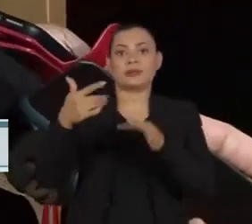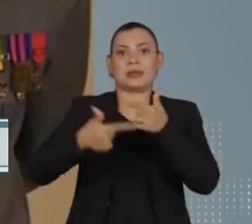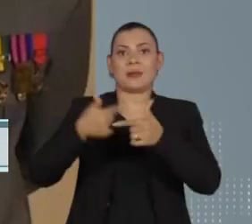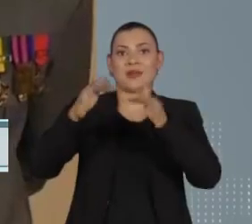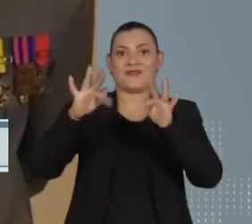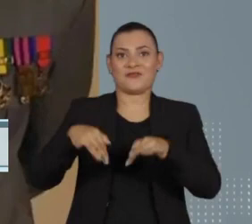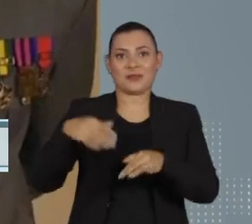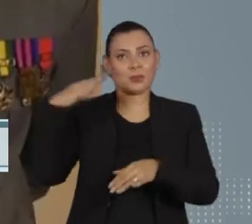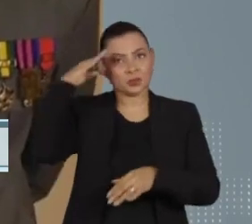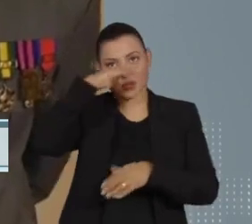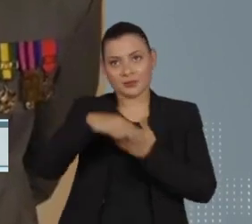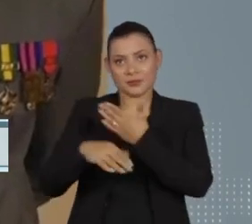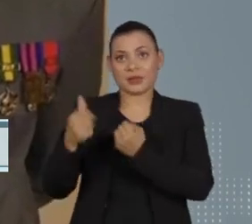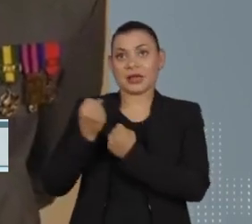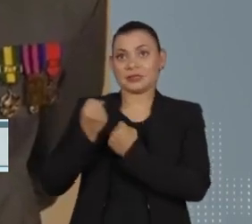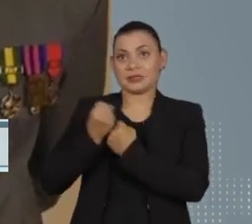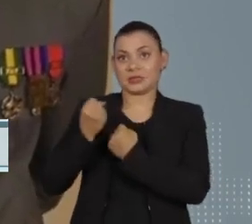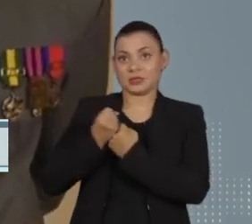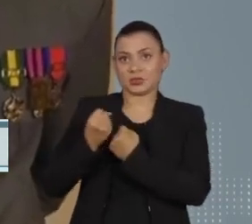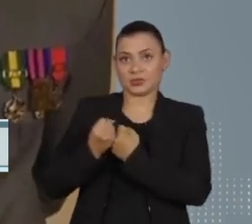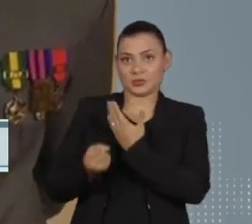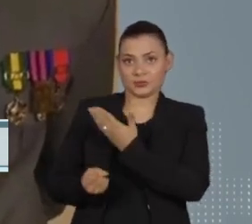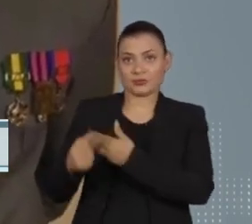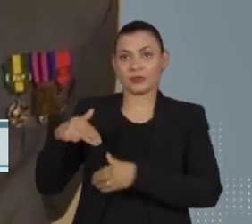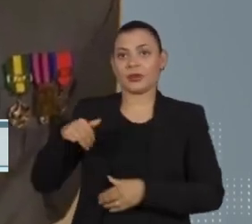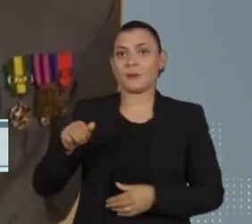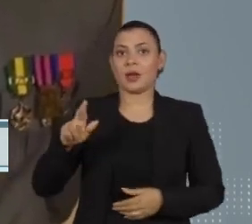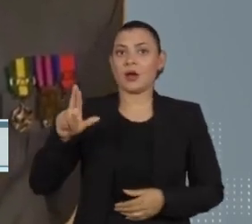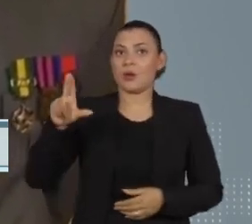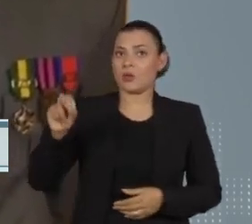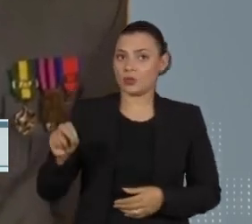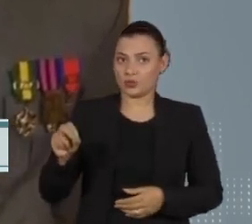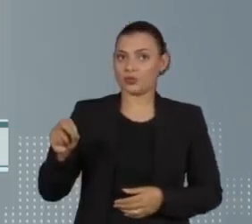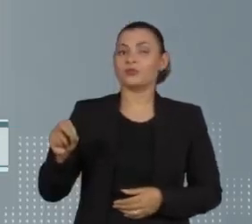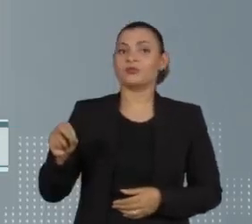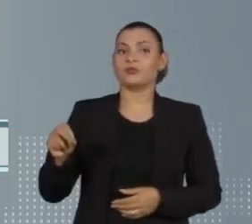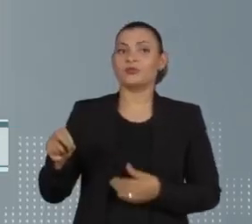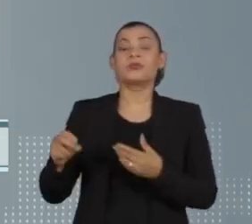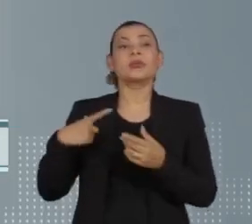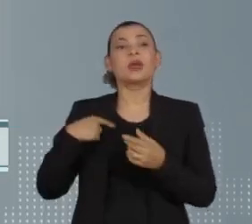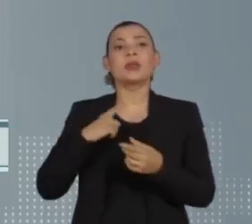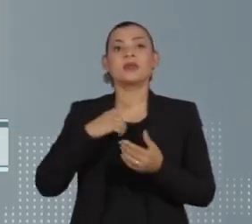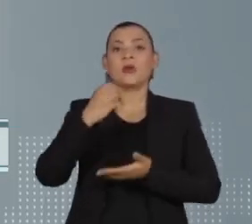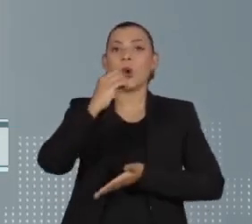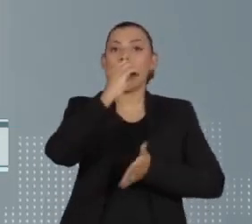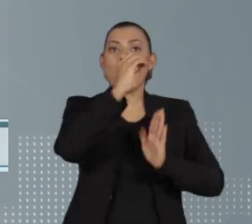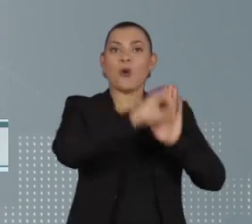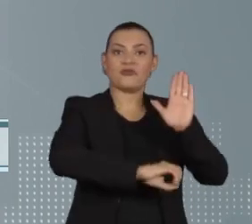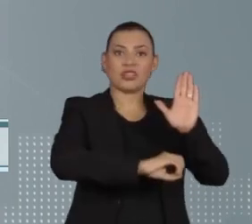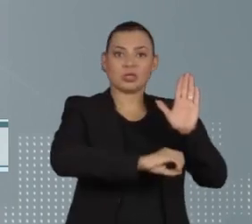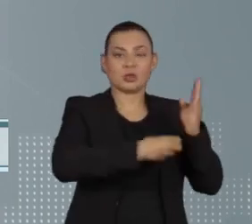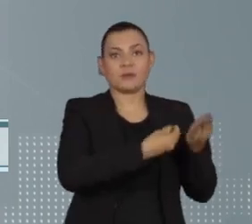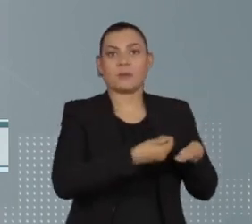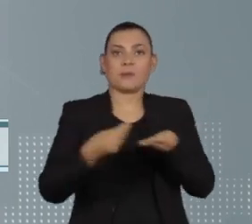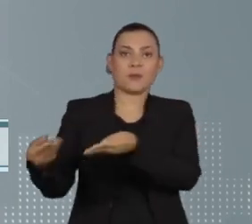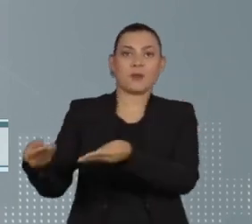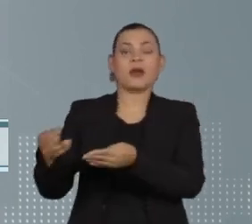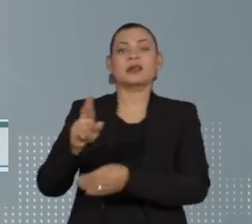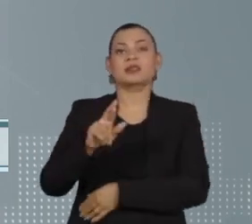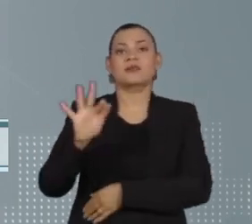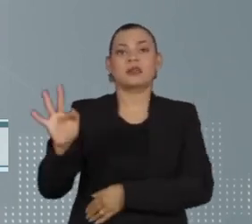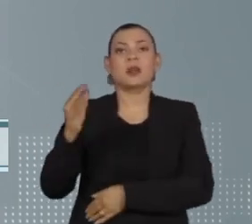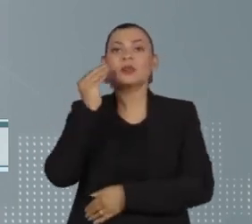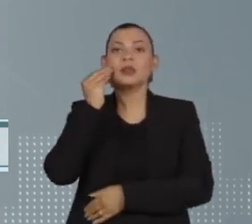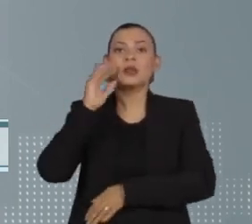Bolsonaro, o assessor pessoal do então presidente, Mauro César Barbosa Cid, enviou um ofício à Receita tentando recuperar os bens